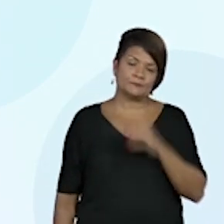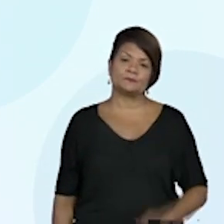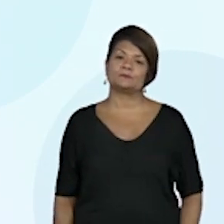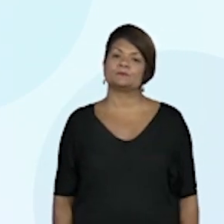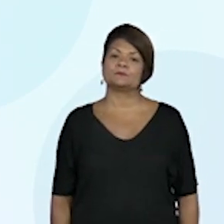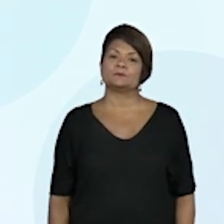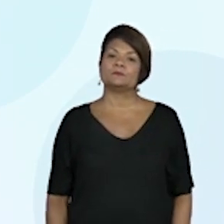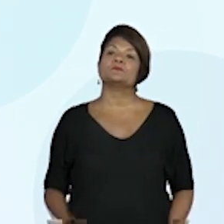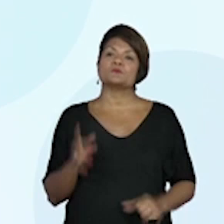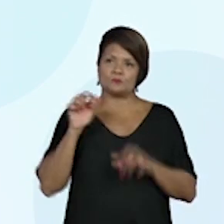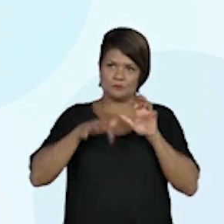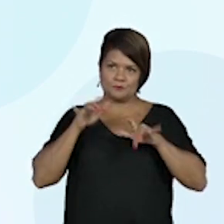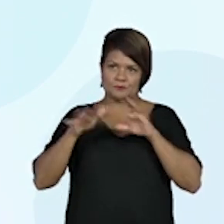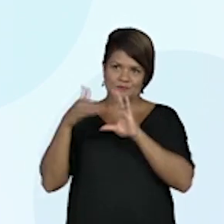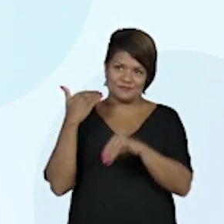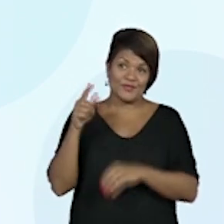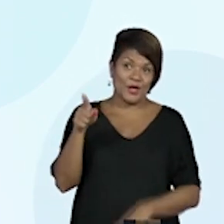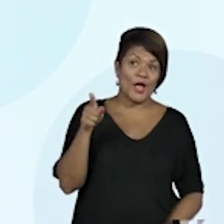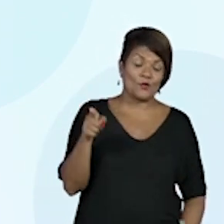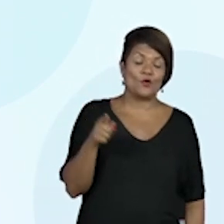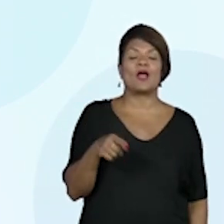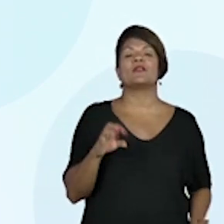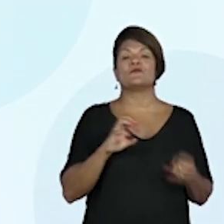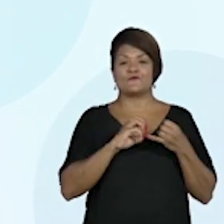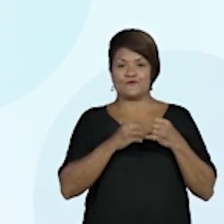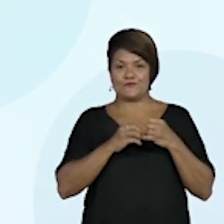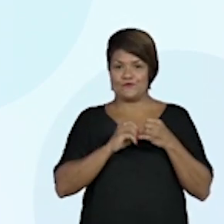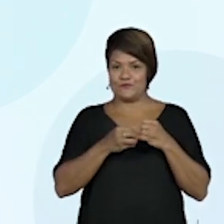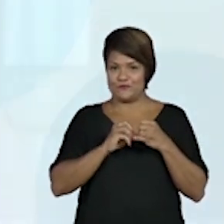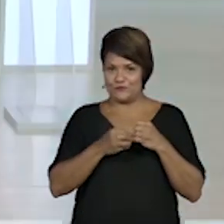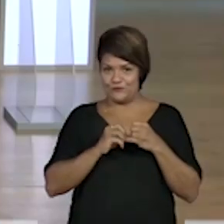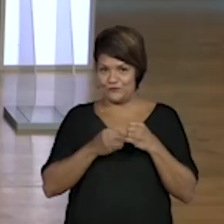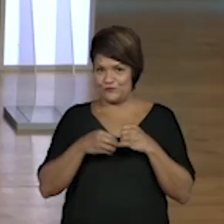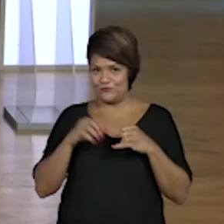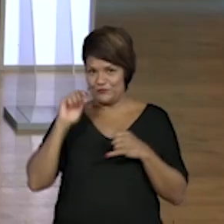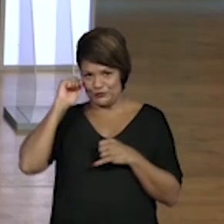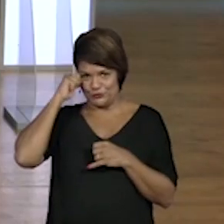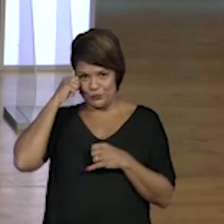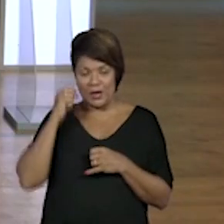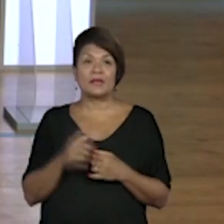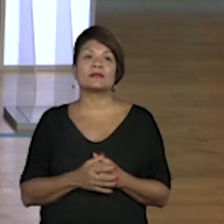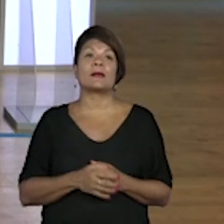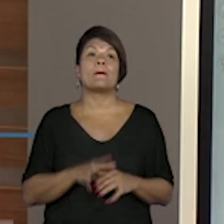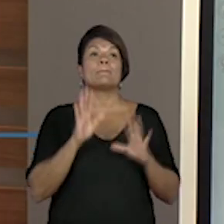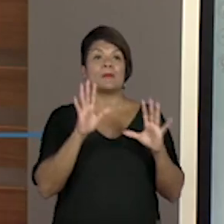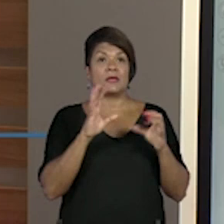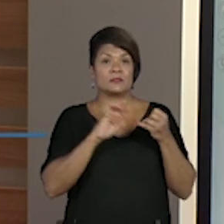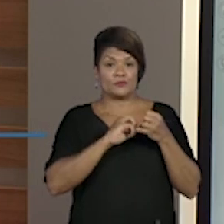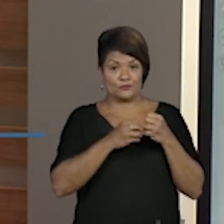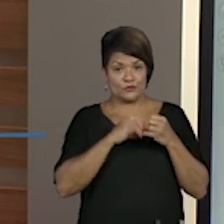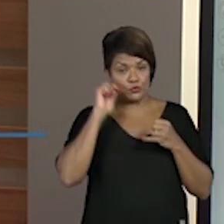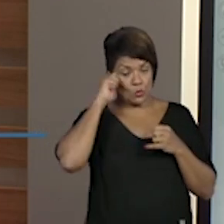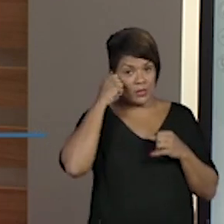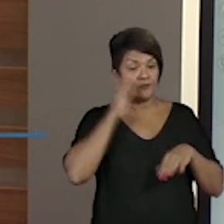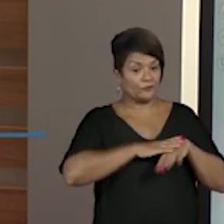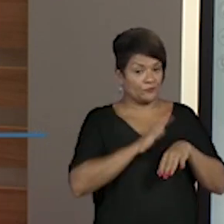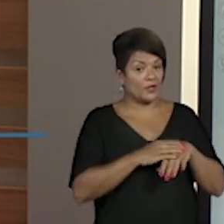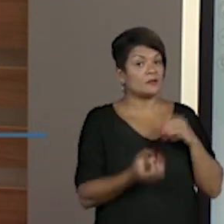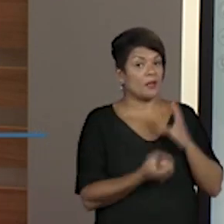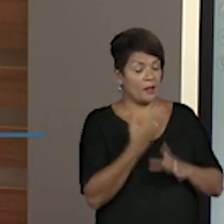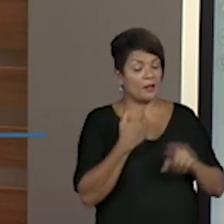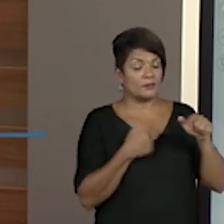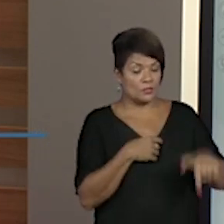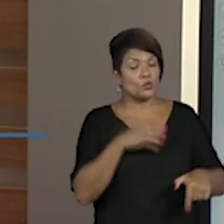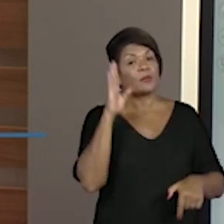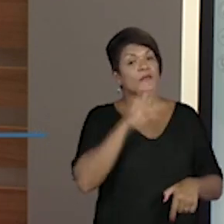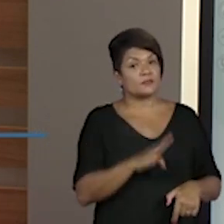Enquanto eles vão escrevendo aí, ó, colocar a feijoada. A feijoada, a gente sabe que a feijoada foi feita aqui no Brasil, mas é